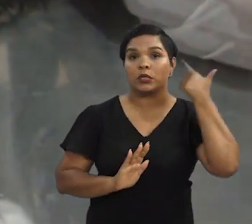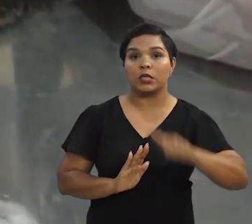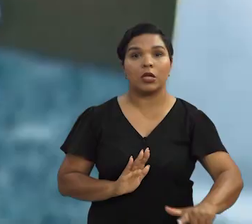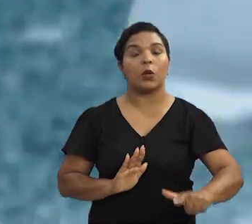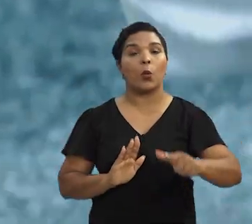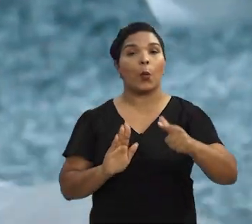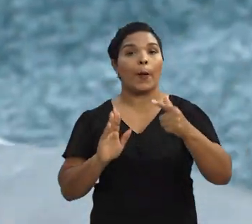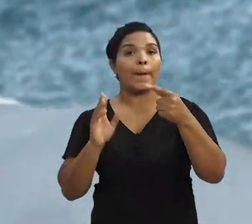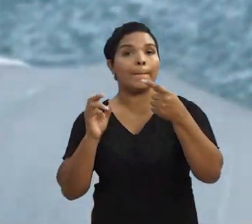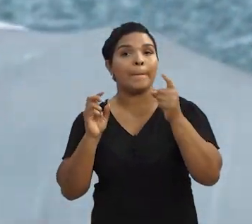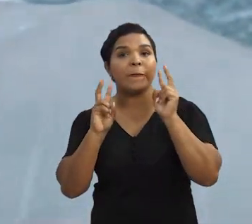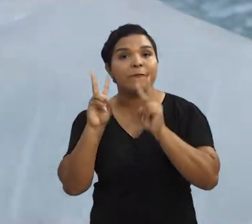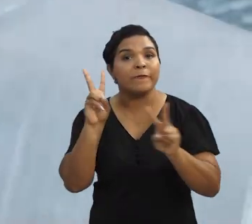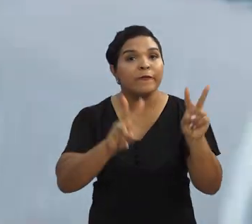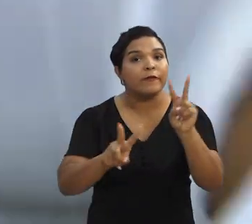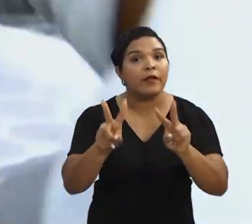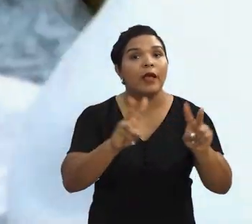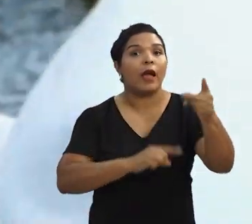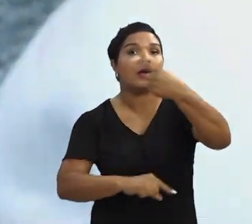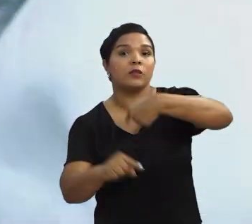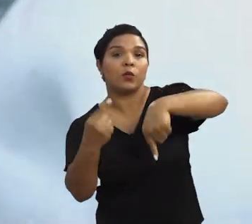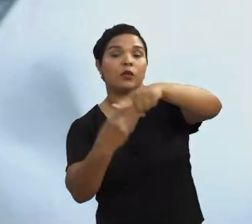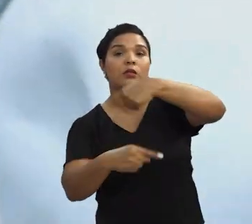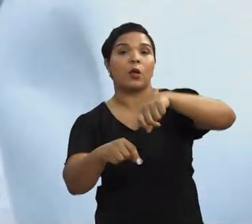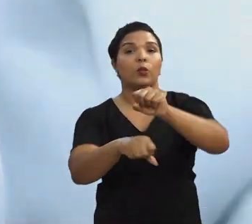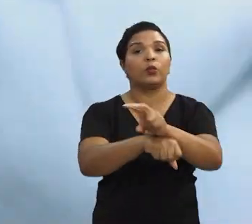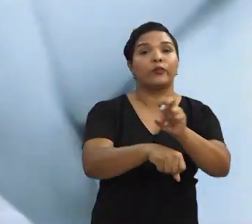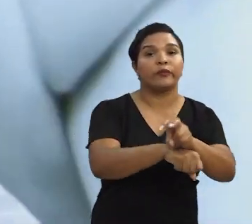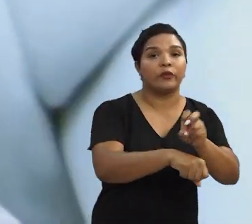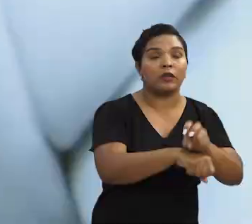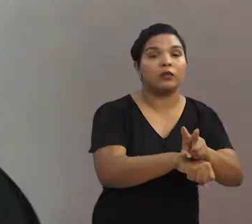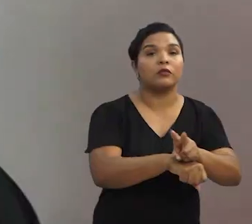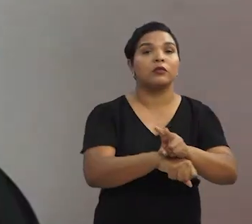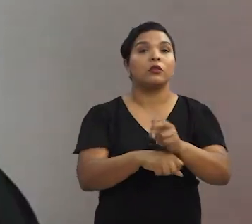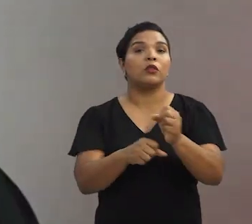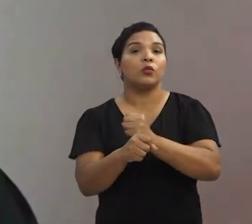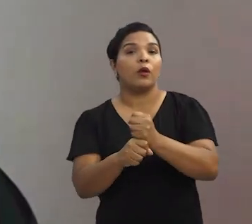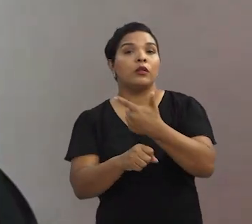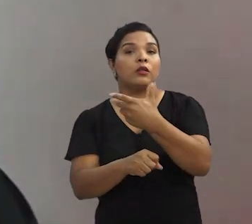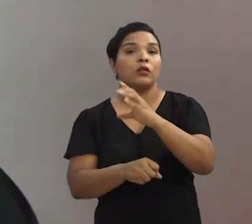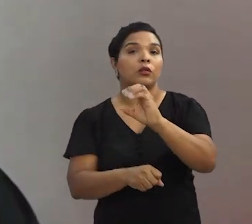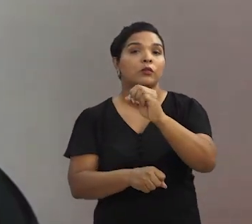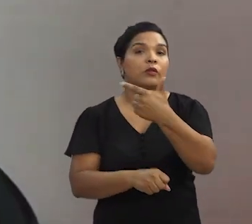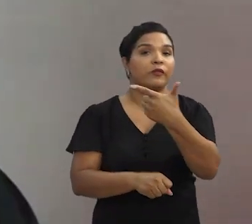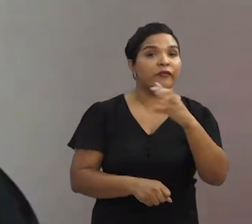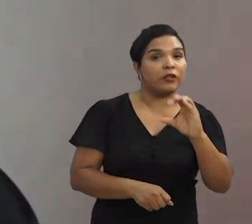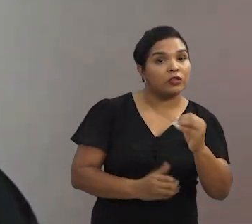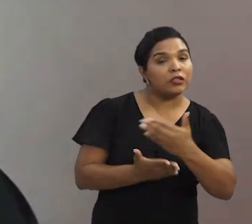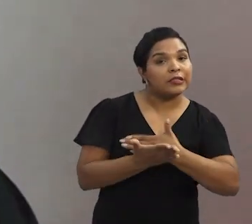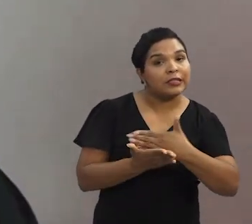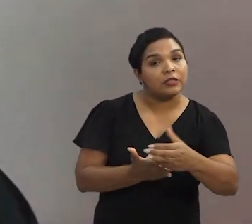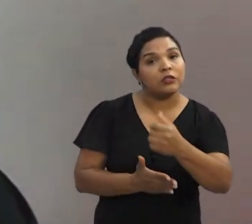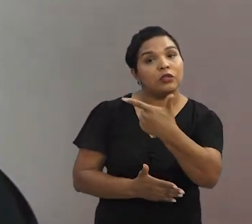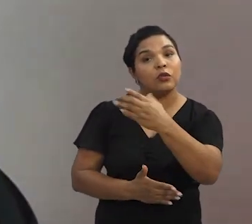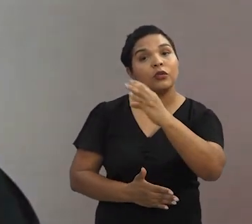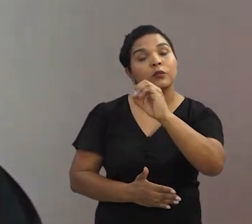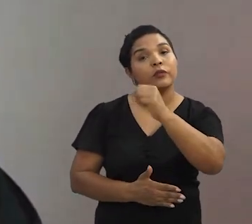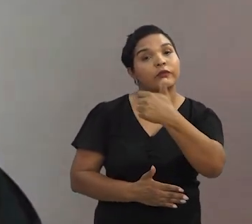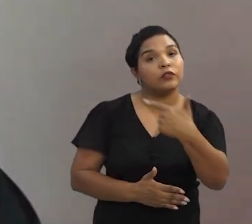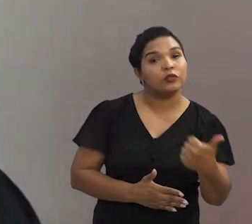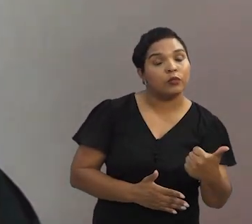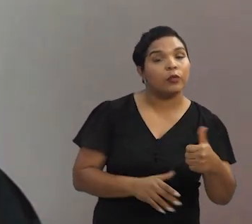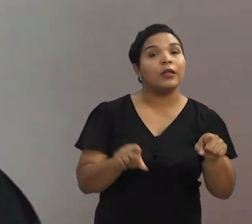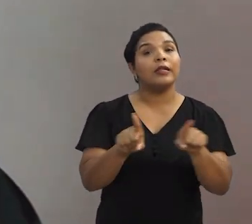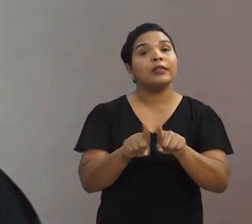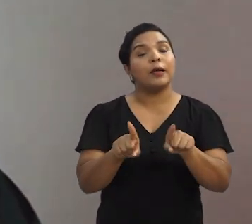conseguiu identificar a introdução do vírus no Rio Grande do Sul no final de 2020 e início de 2021. E